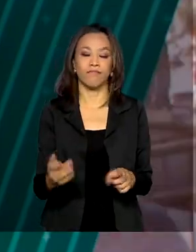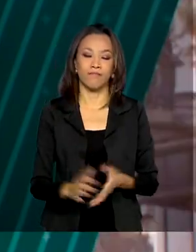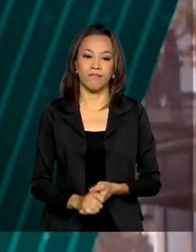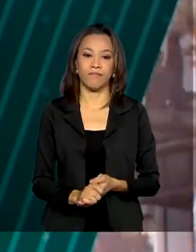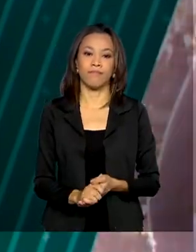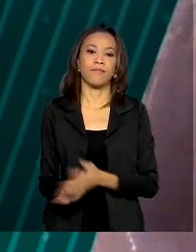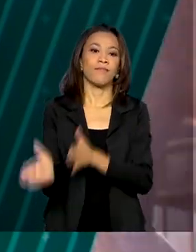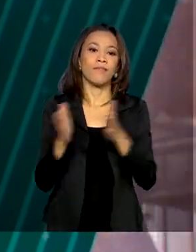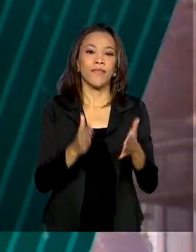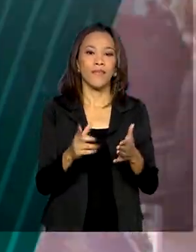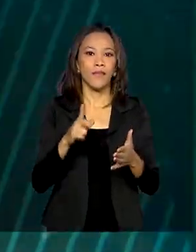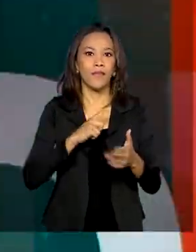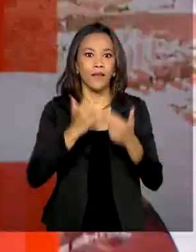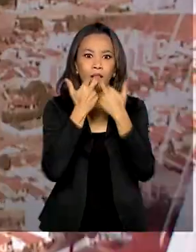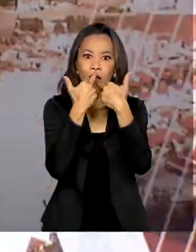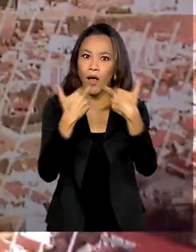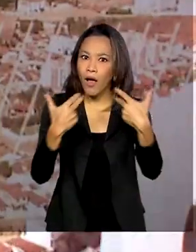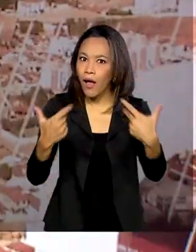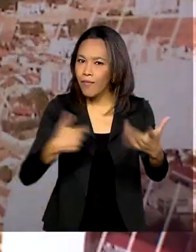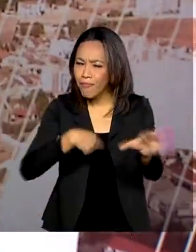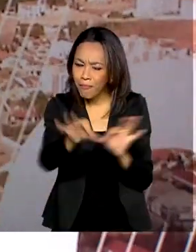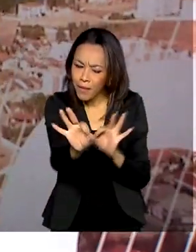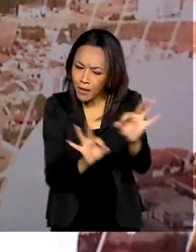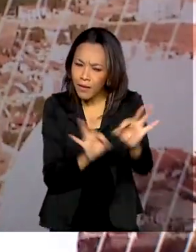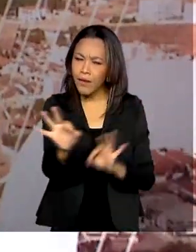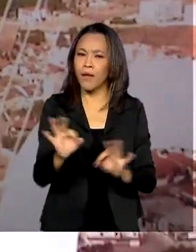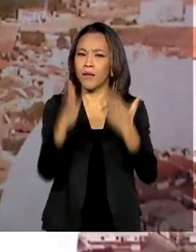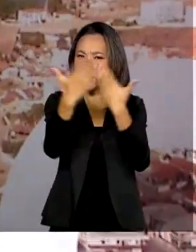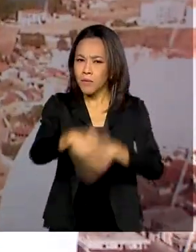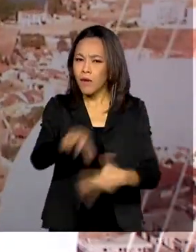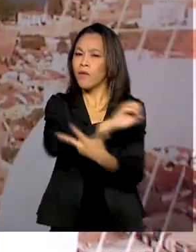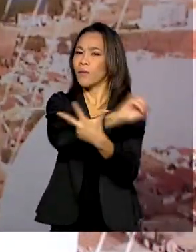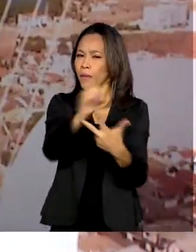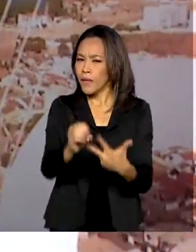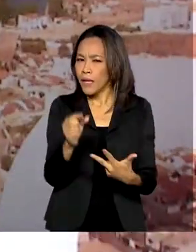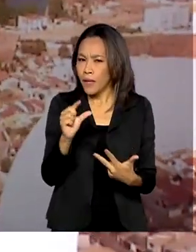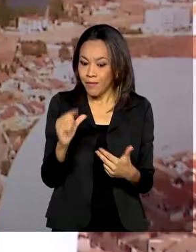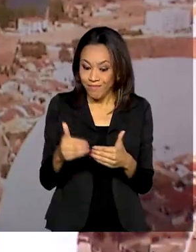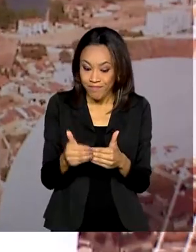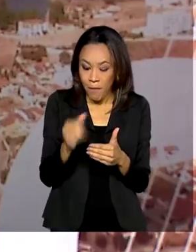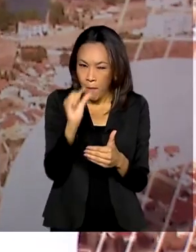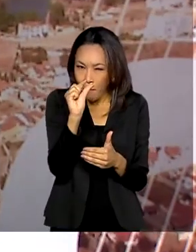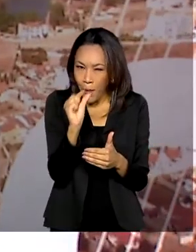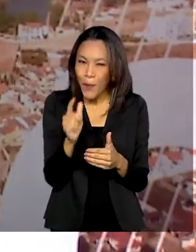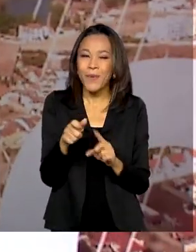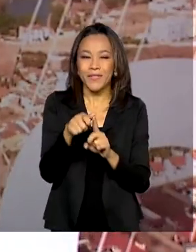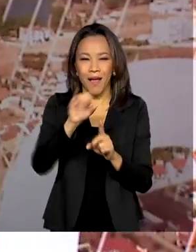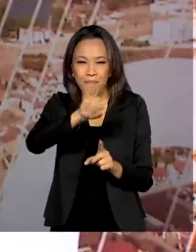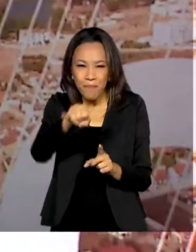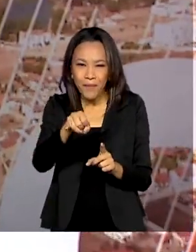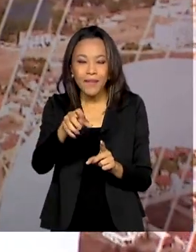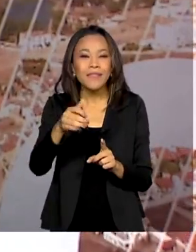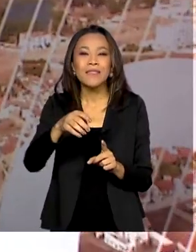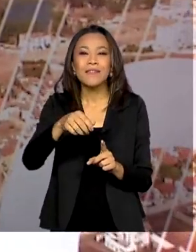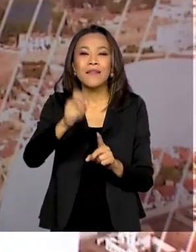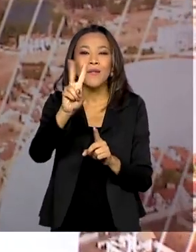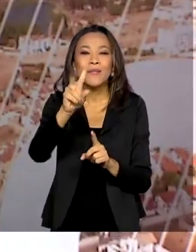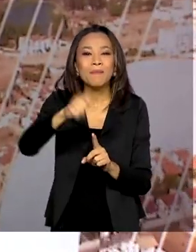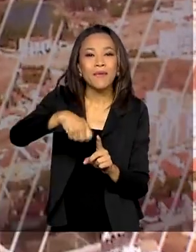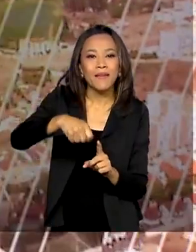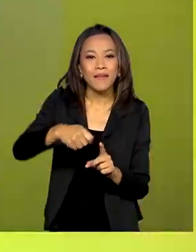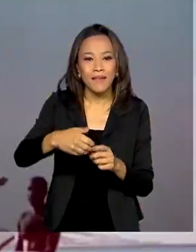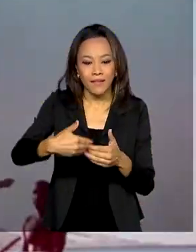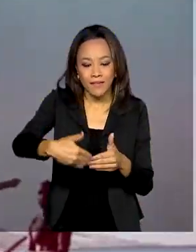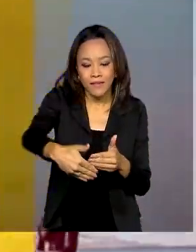Tem novidade para quem está se preparando para o Enem. Há pouco mais de dois meses do exame, os estudantes podem contar